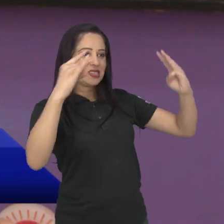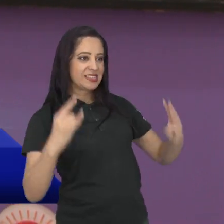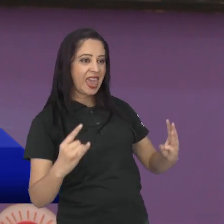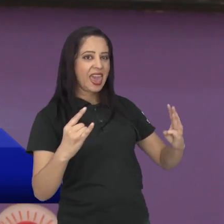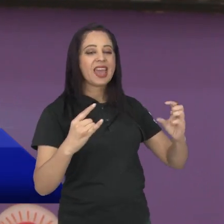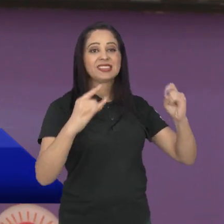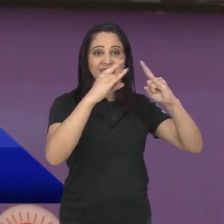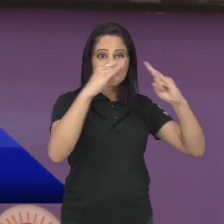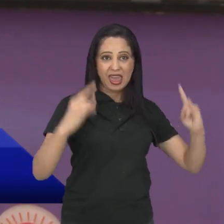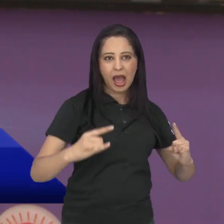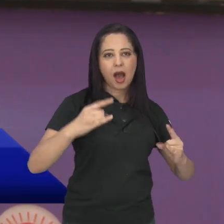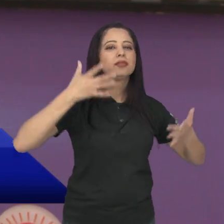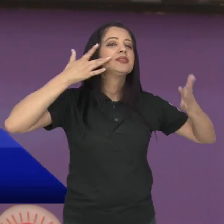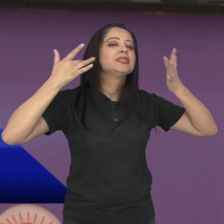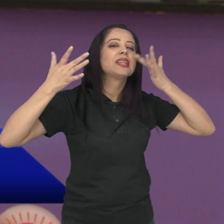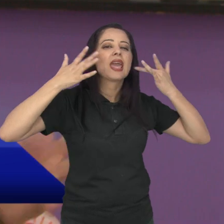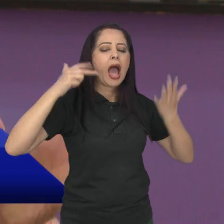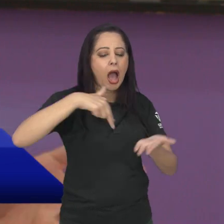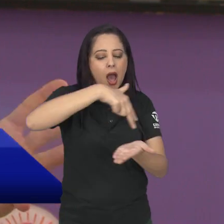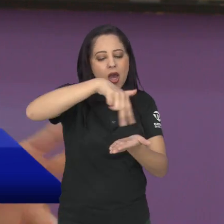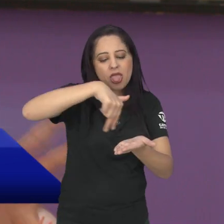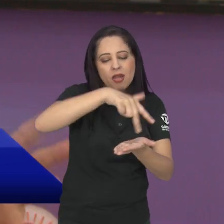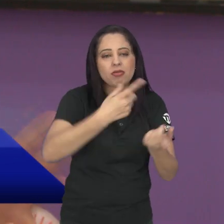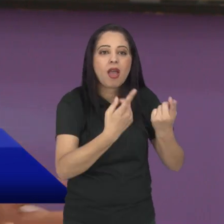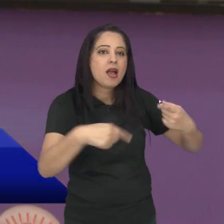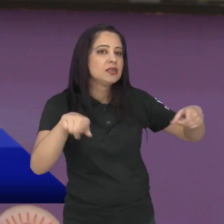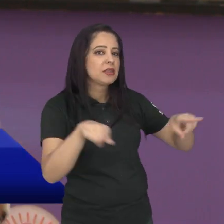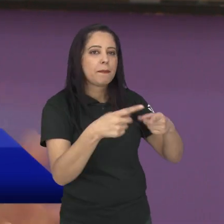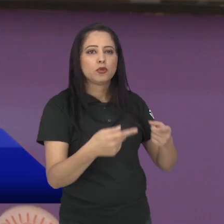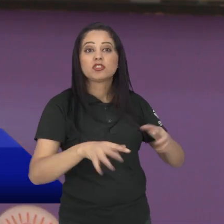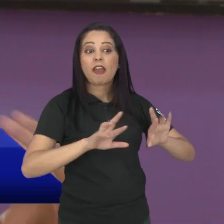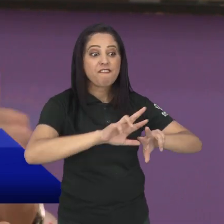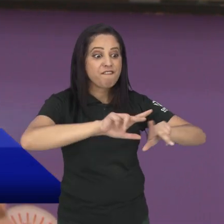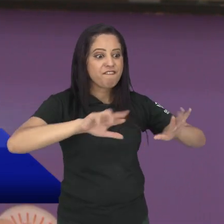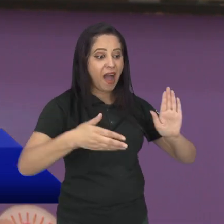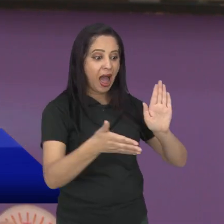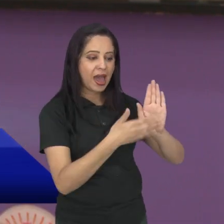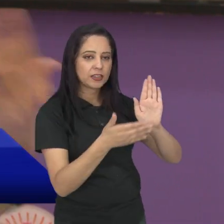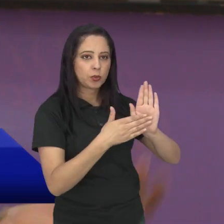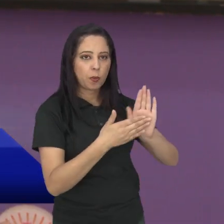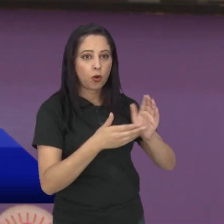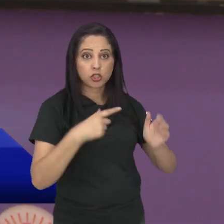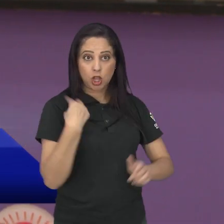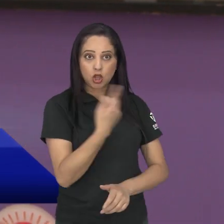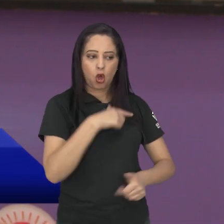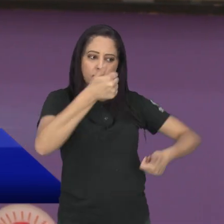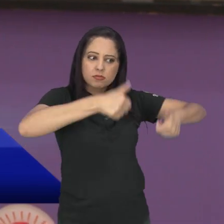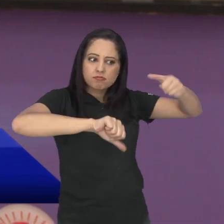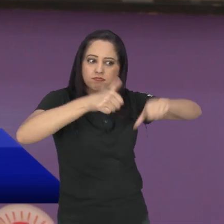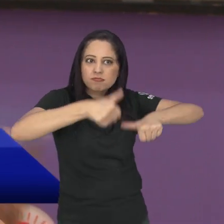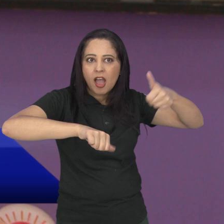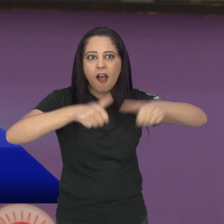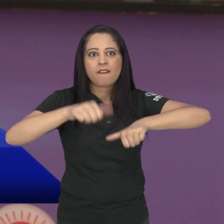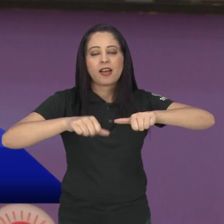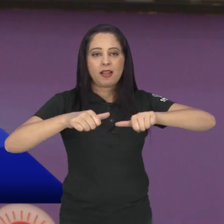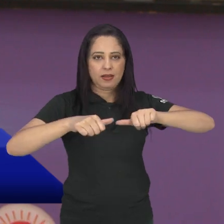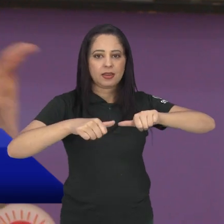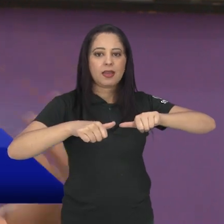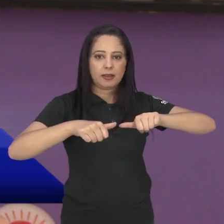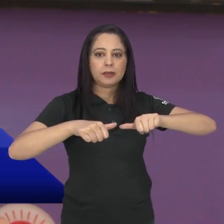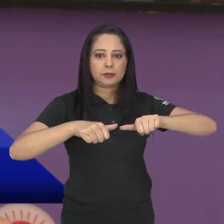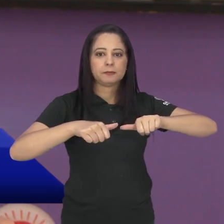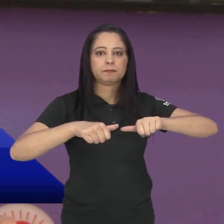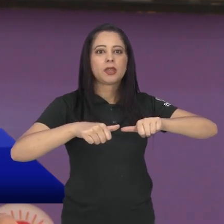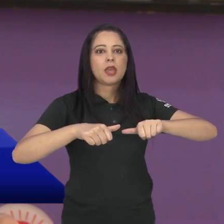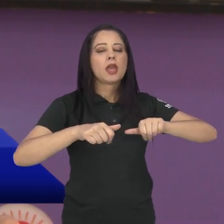de teatro, de dança, de música. Várias propostas que a gente vai estar apresentando agora nas próximas semanas para a população para